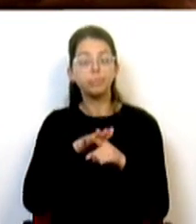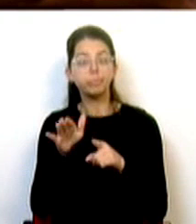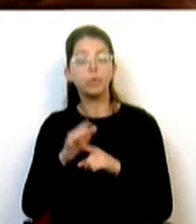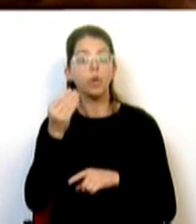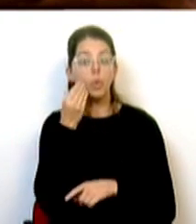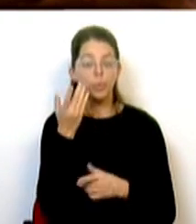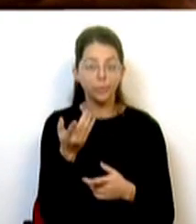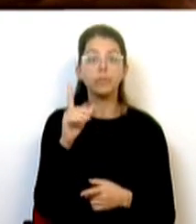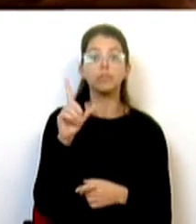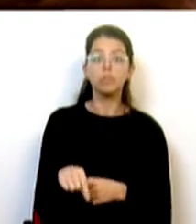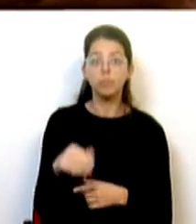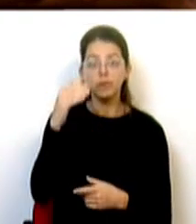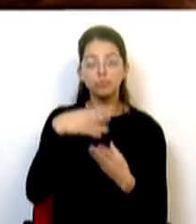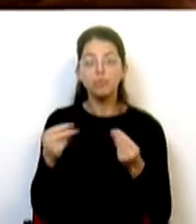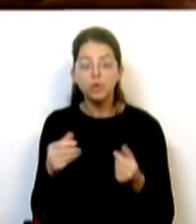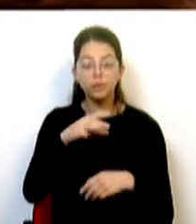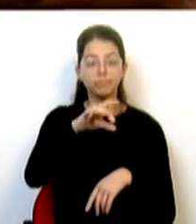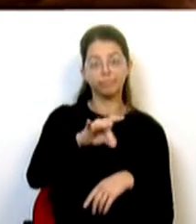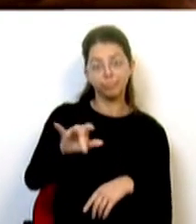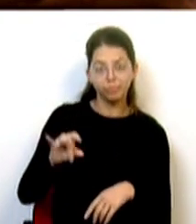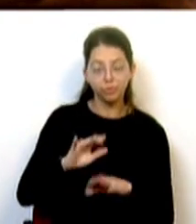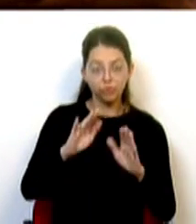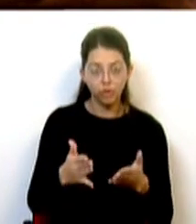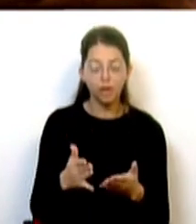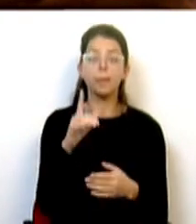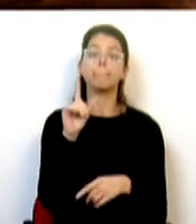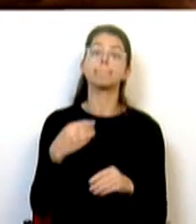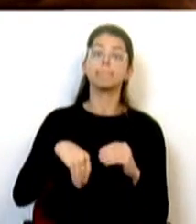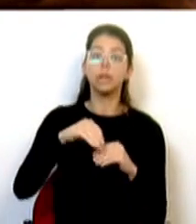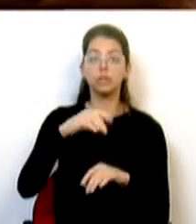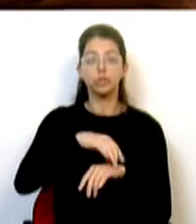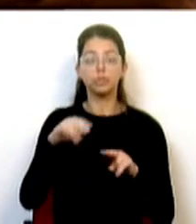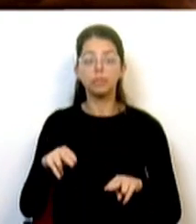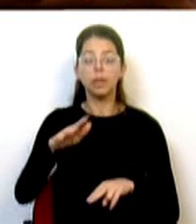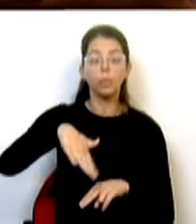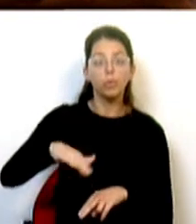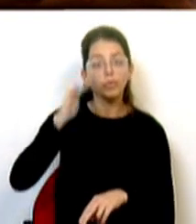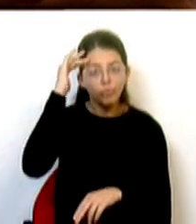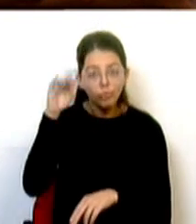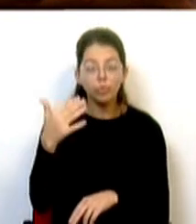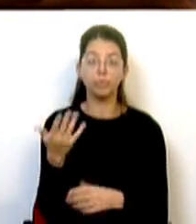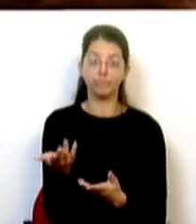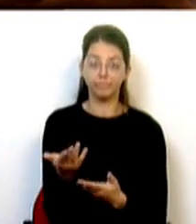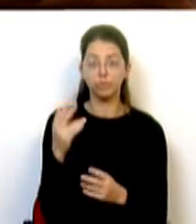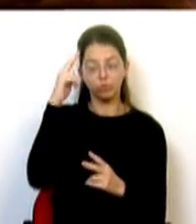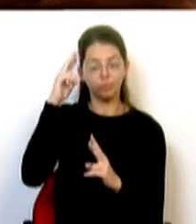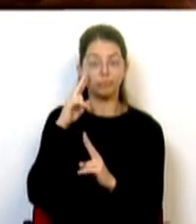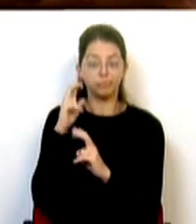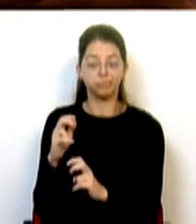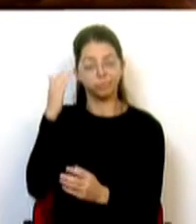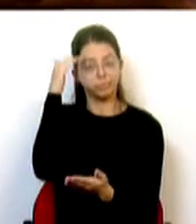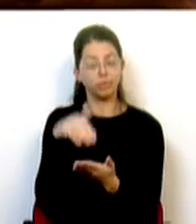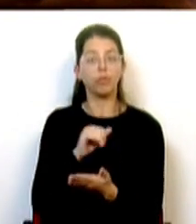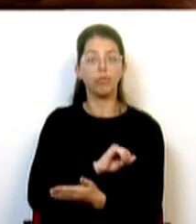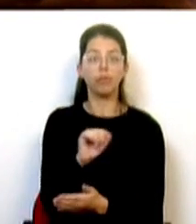as possíveis soluções para os atuais polos e ainda o dimensionamento e perfil do futuro hospital, no qual se prevê, segundo o dito estudo, que venha a